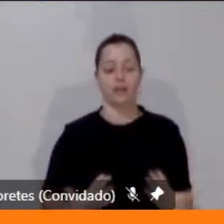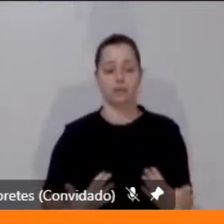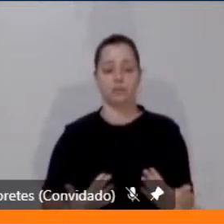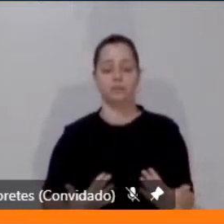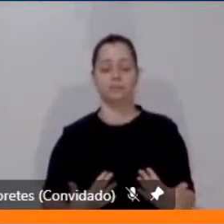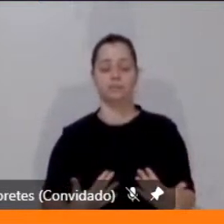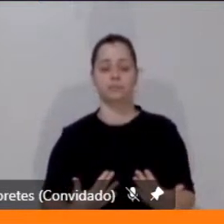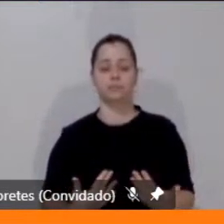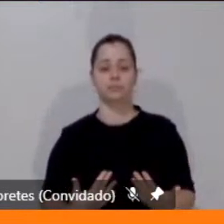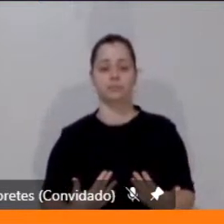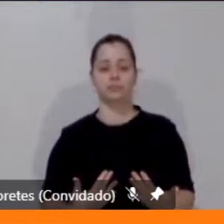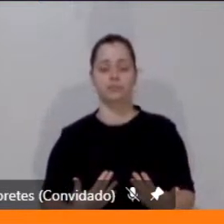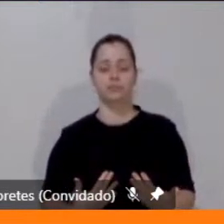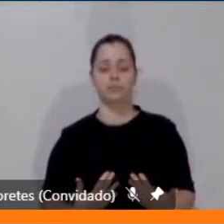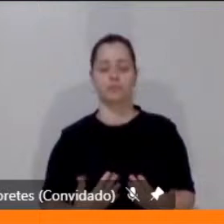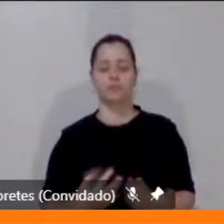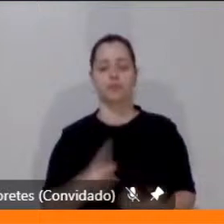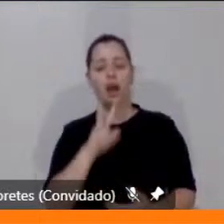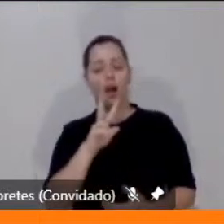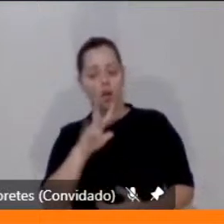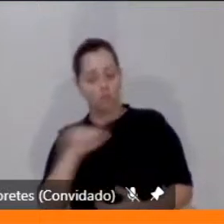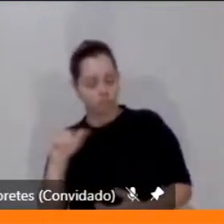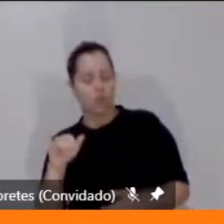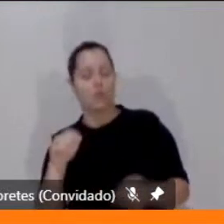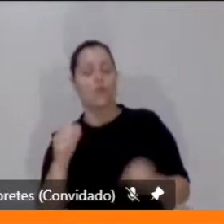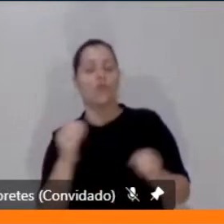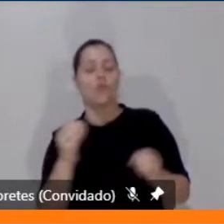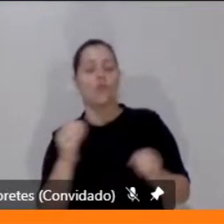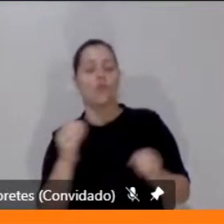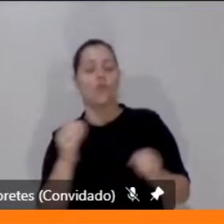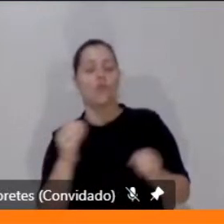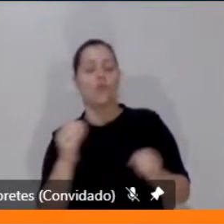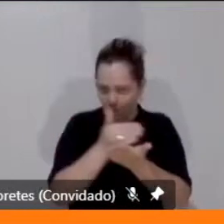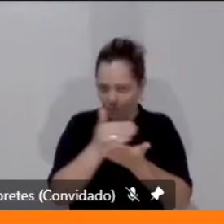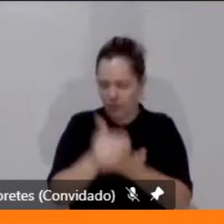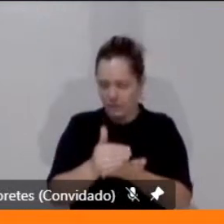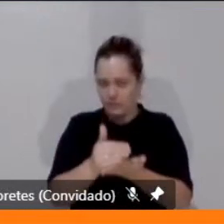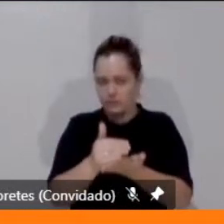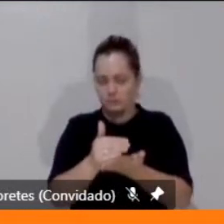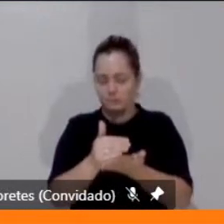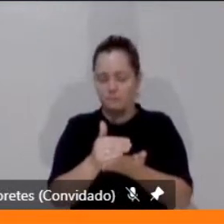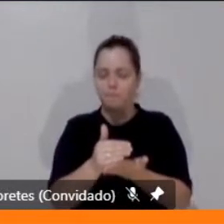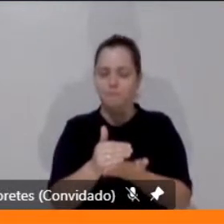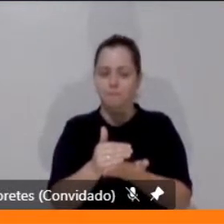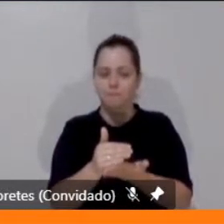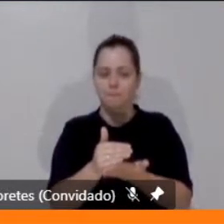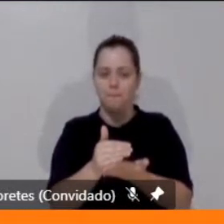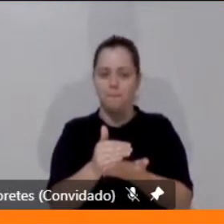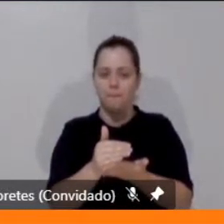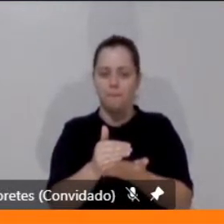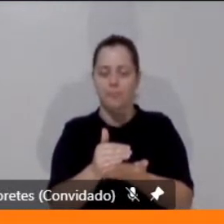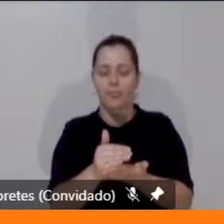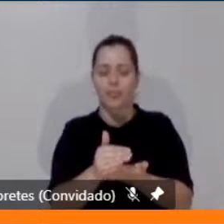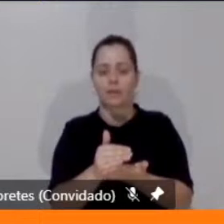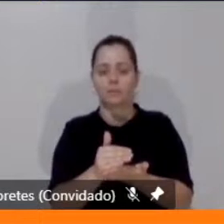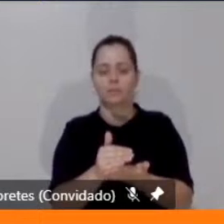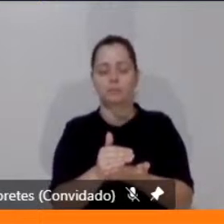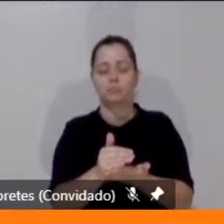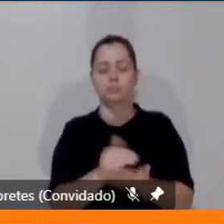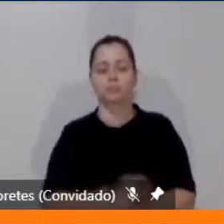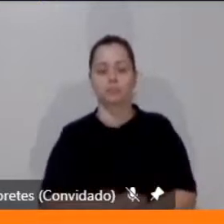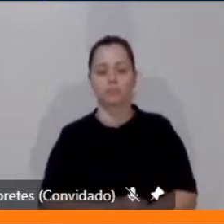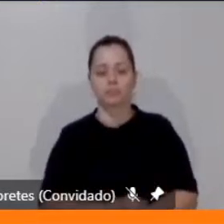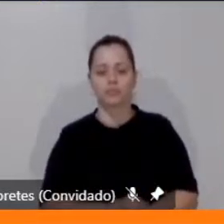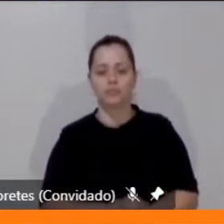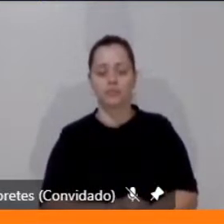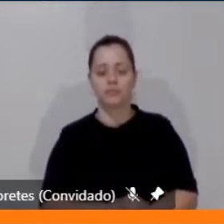eu vou começar com um pouco esse aprocho do direito, já que eu estou junto